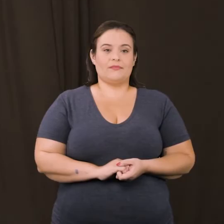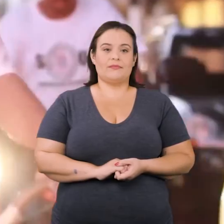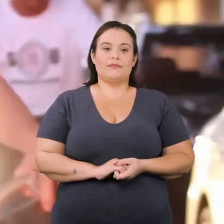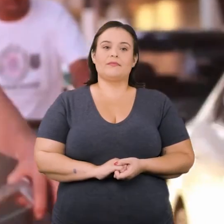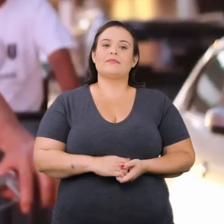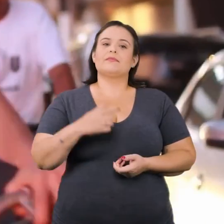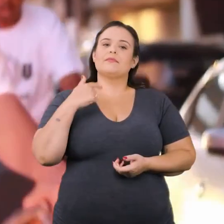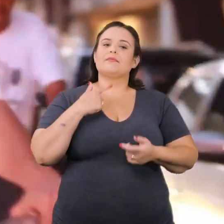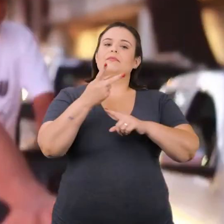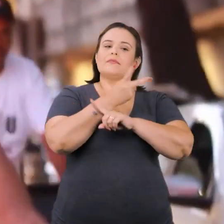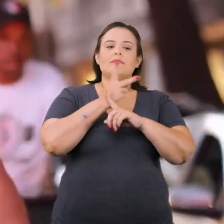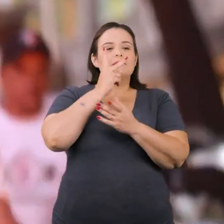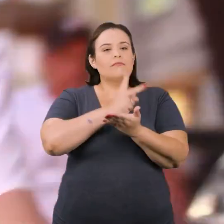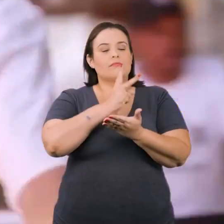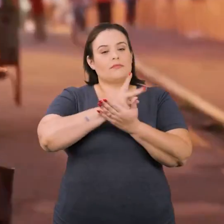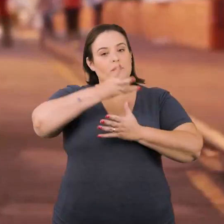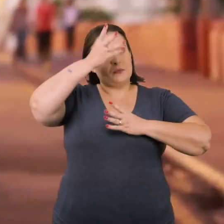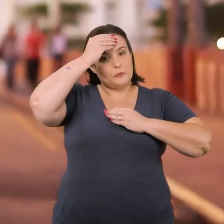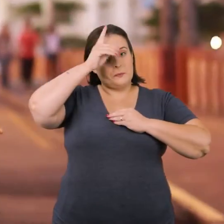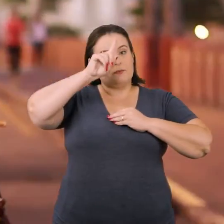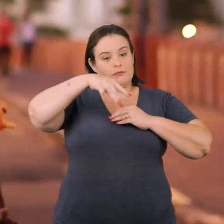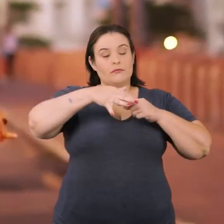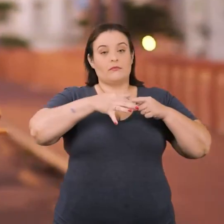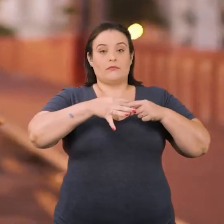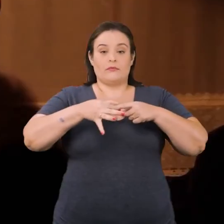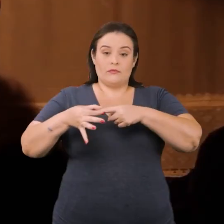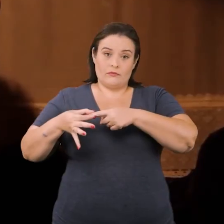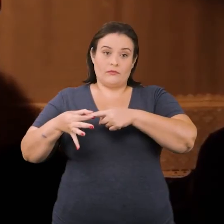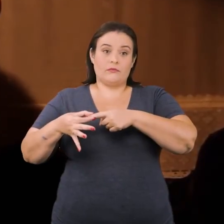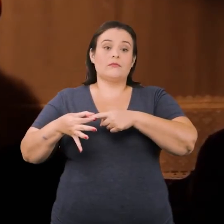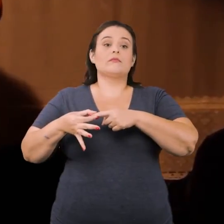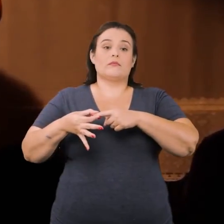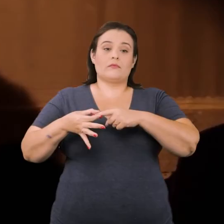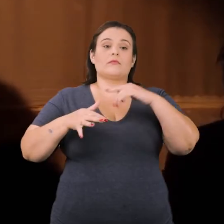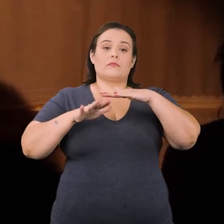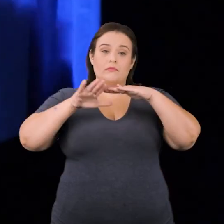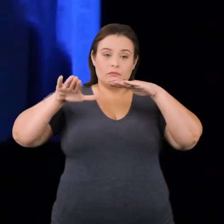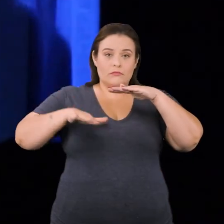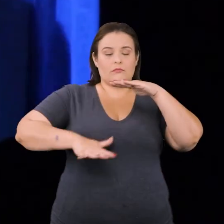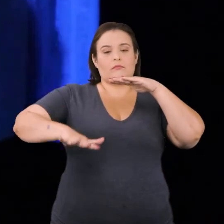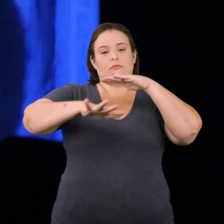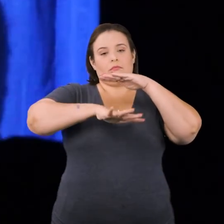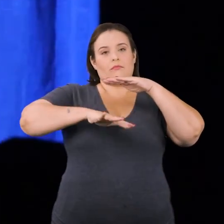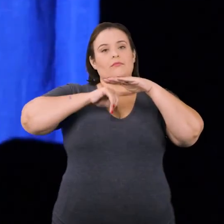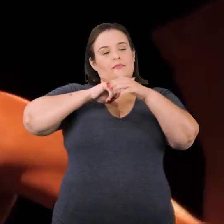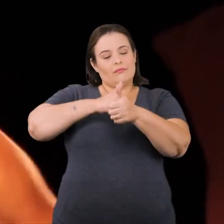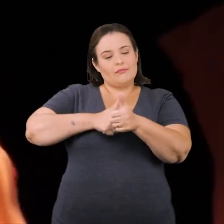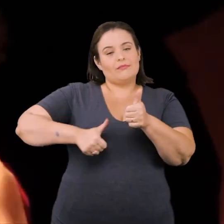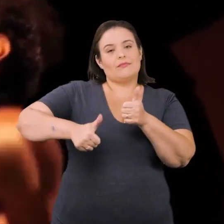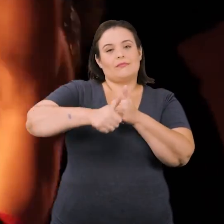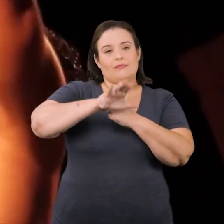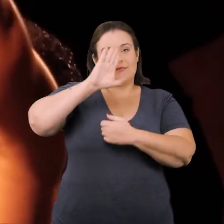Eu sempre busco personagens que são periféricos, ditos marginais, para gerar